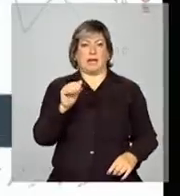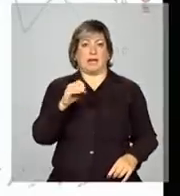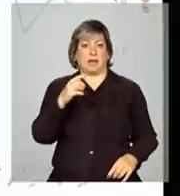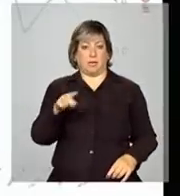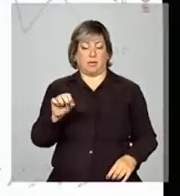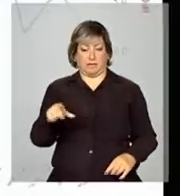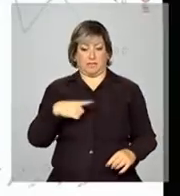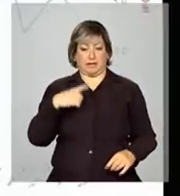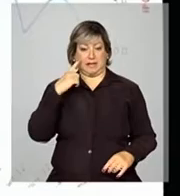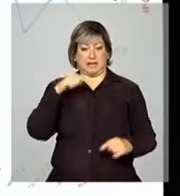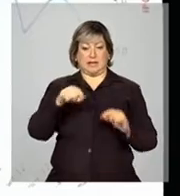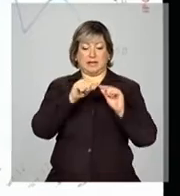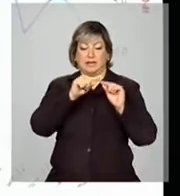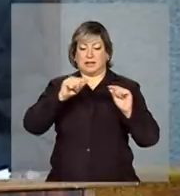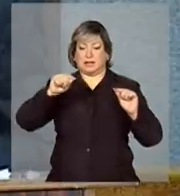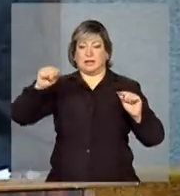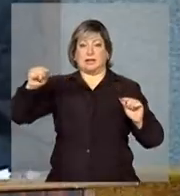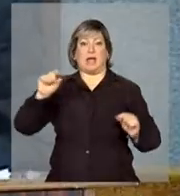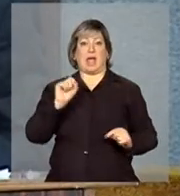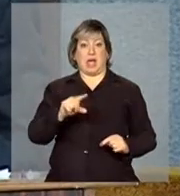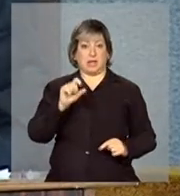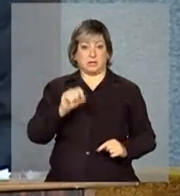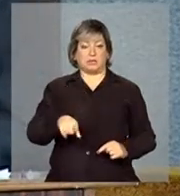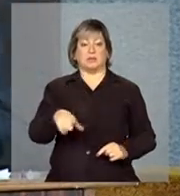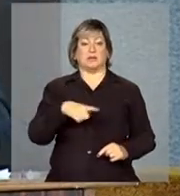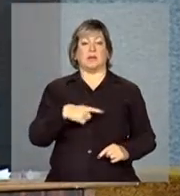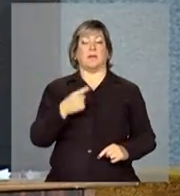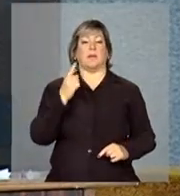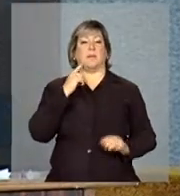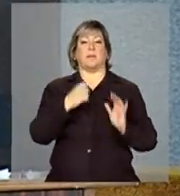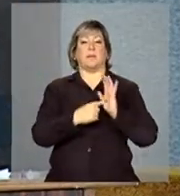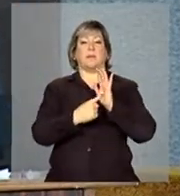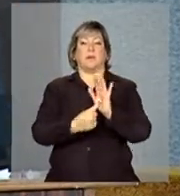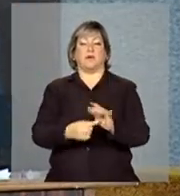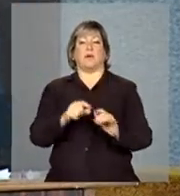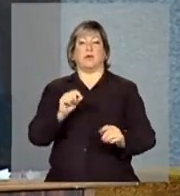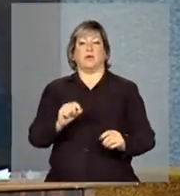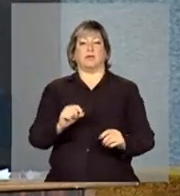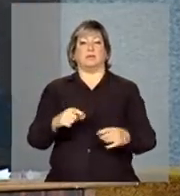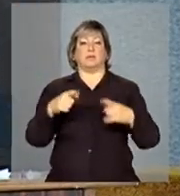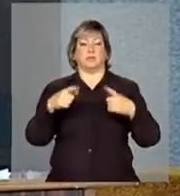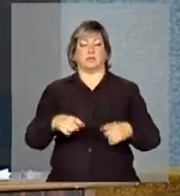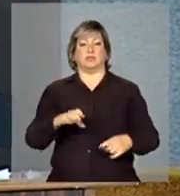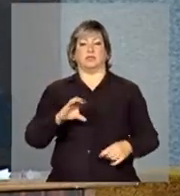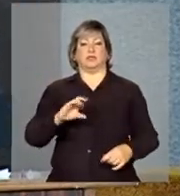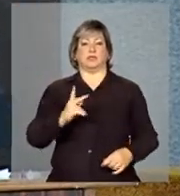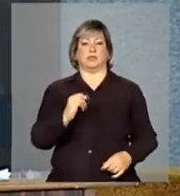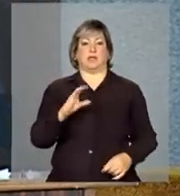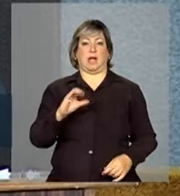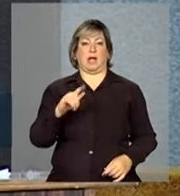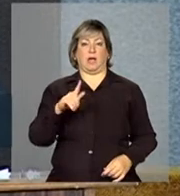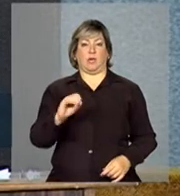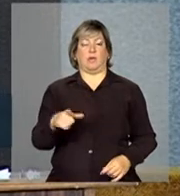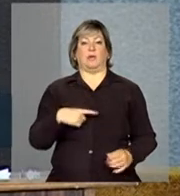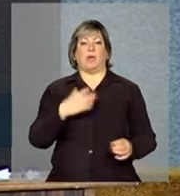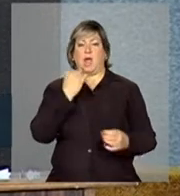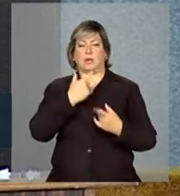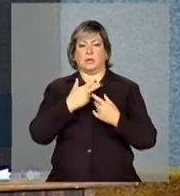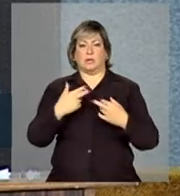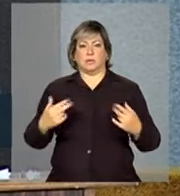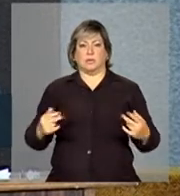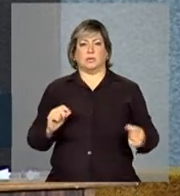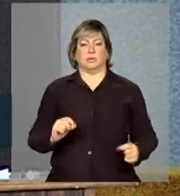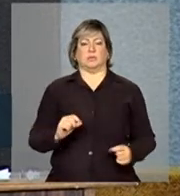na linha azul, o preço dos alimentos no mercado de Chicago, das commodities de alimentos,